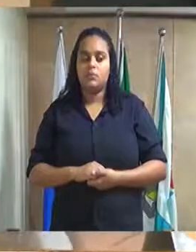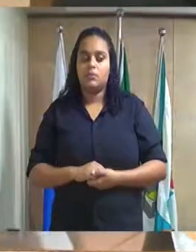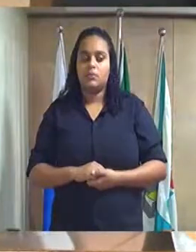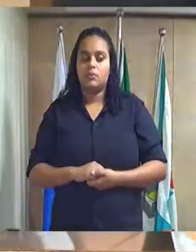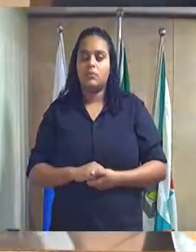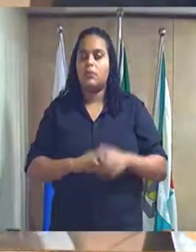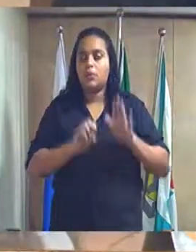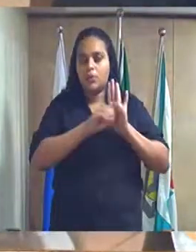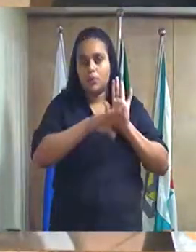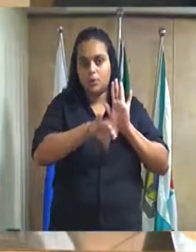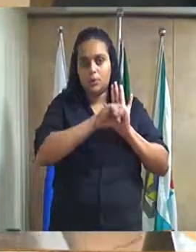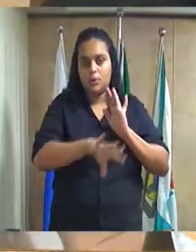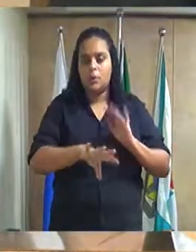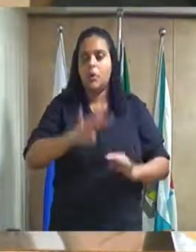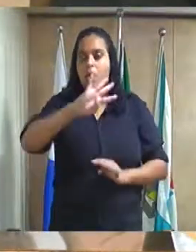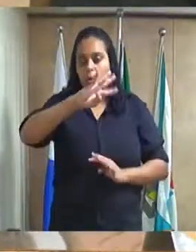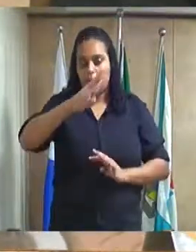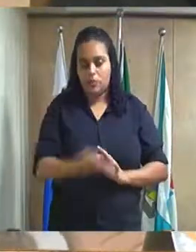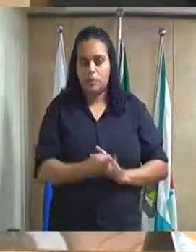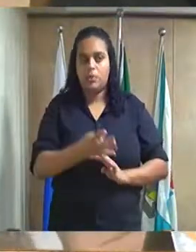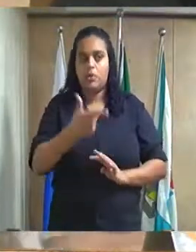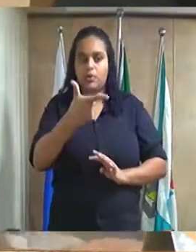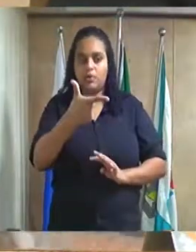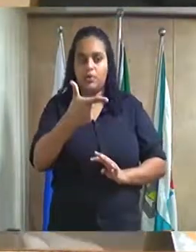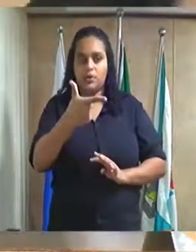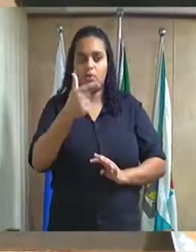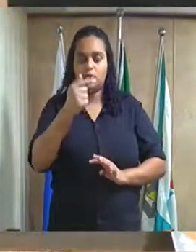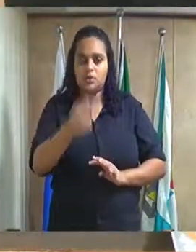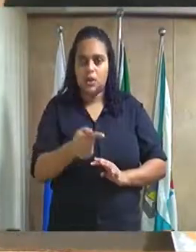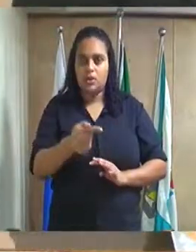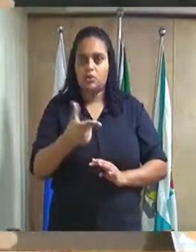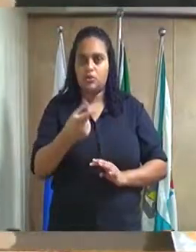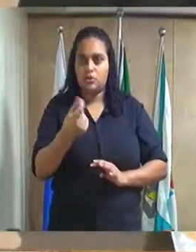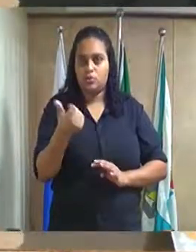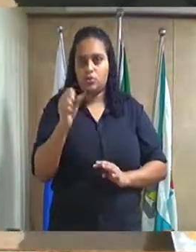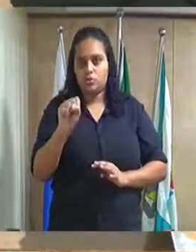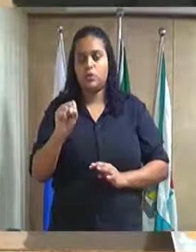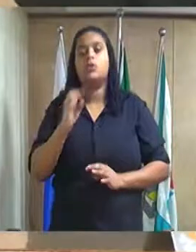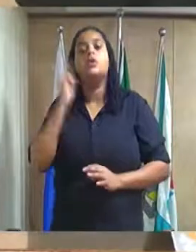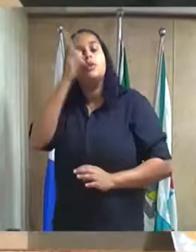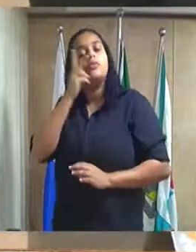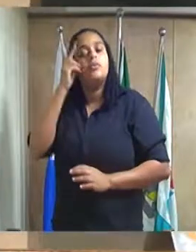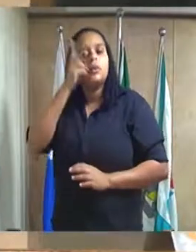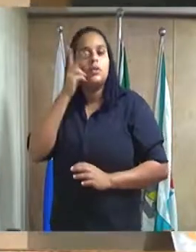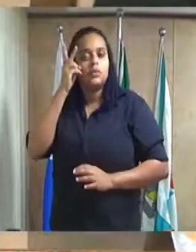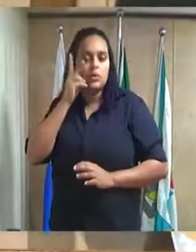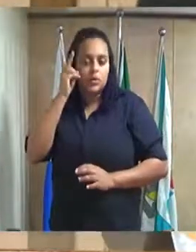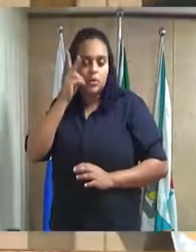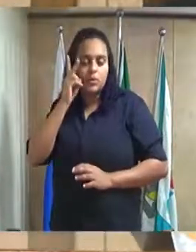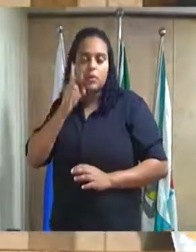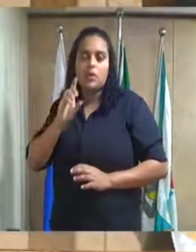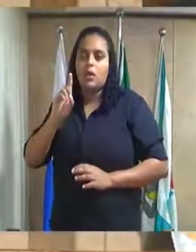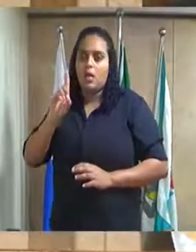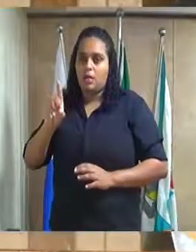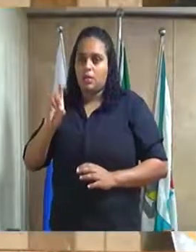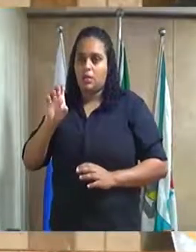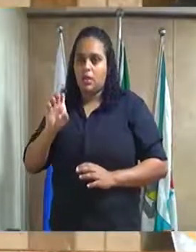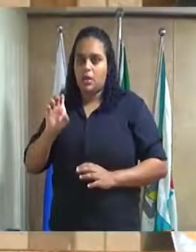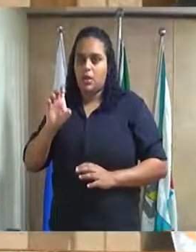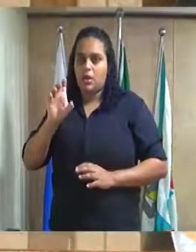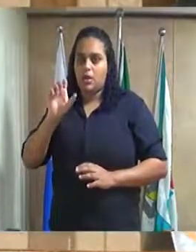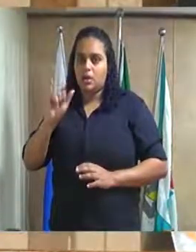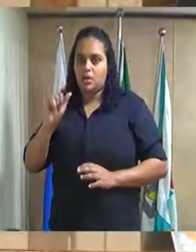Indicação número 4.027-2018, do excelentíssima senhora vereadora Deise do Marcelo do